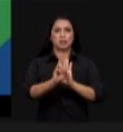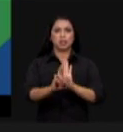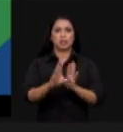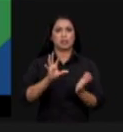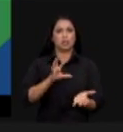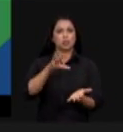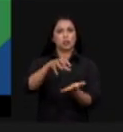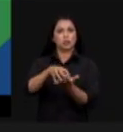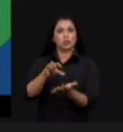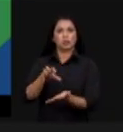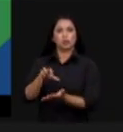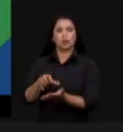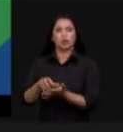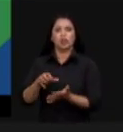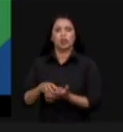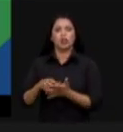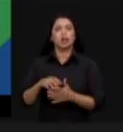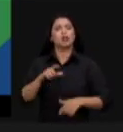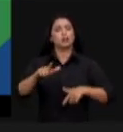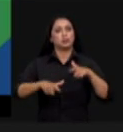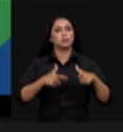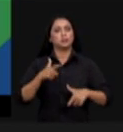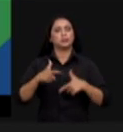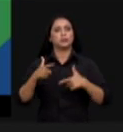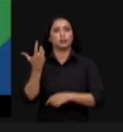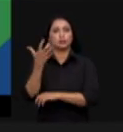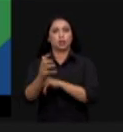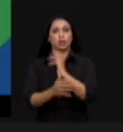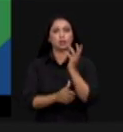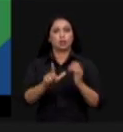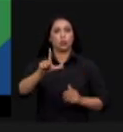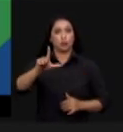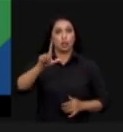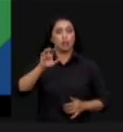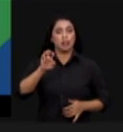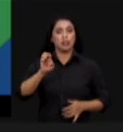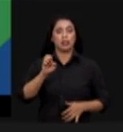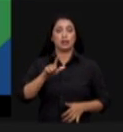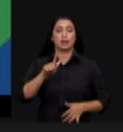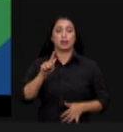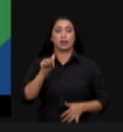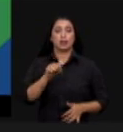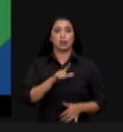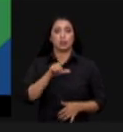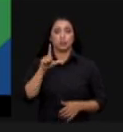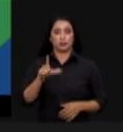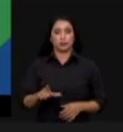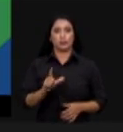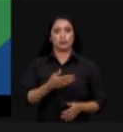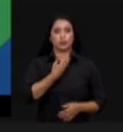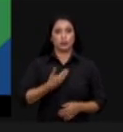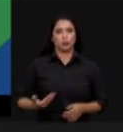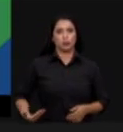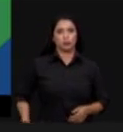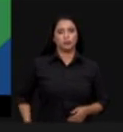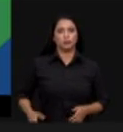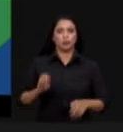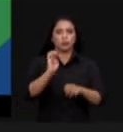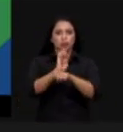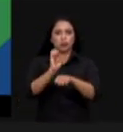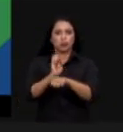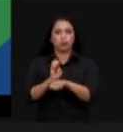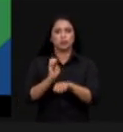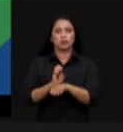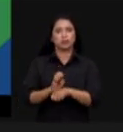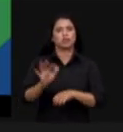o setor relacionado à atividade florestal legal tanto junto aos governos federal e estaduais quanto junto à sociedade